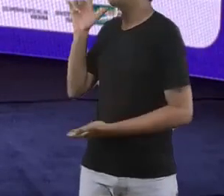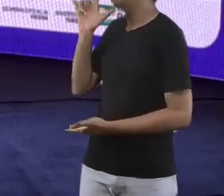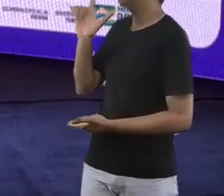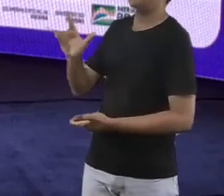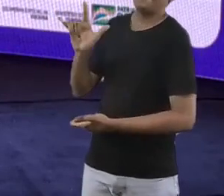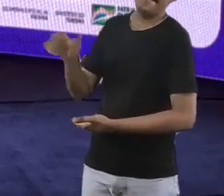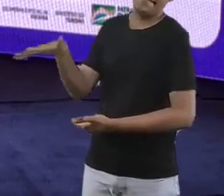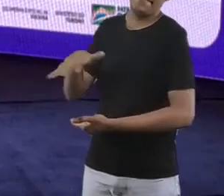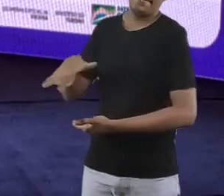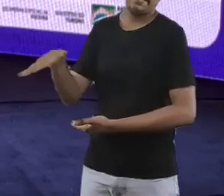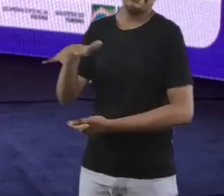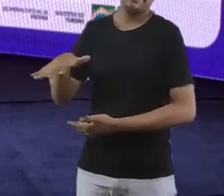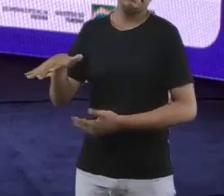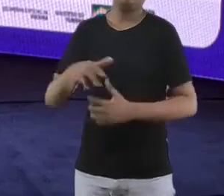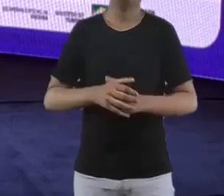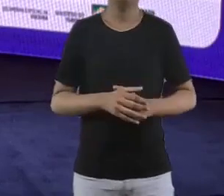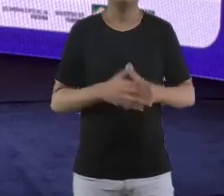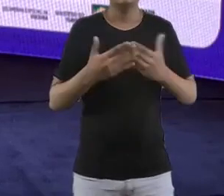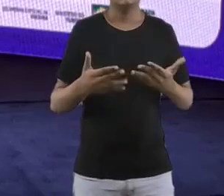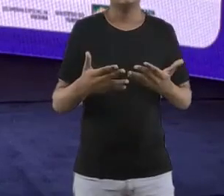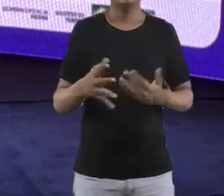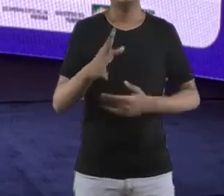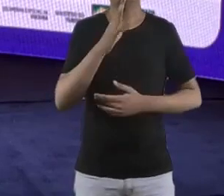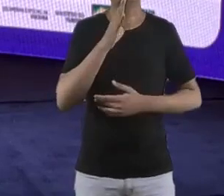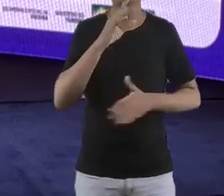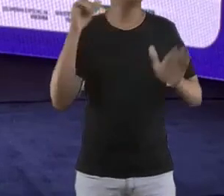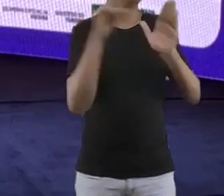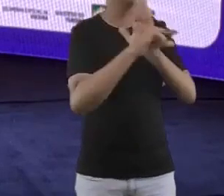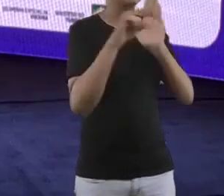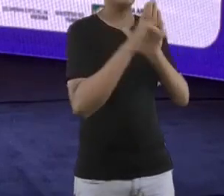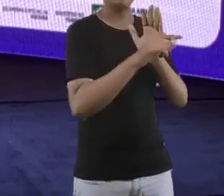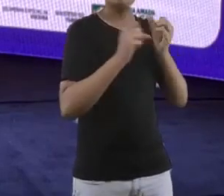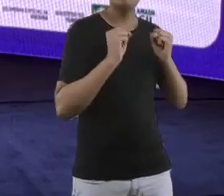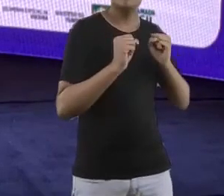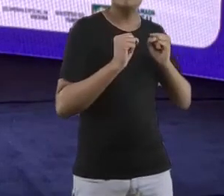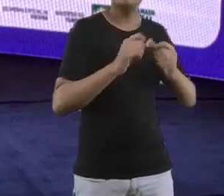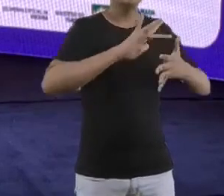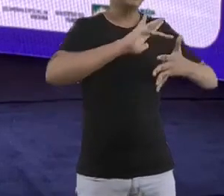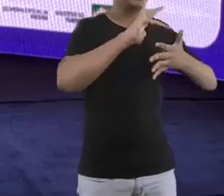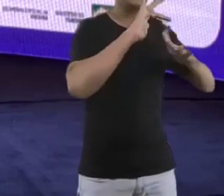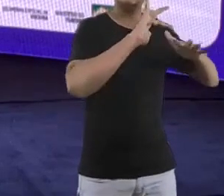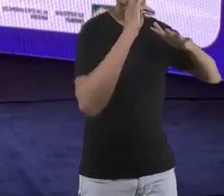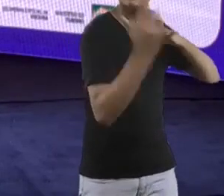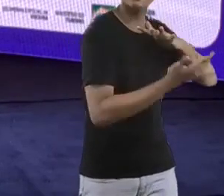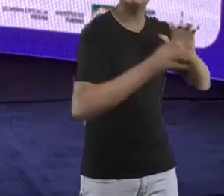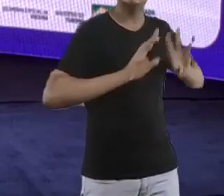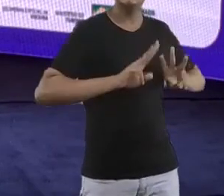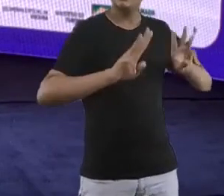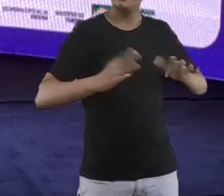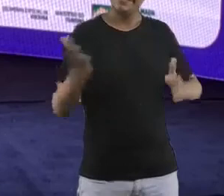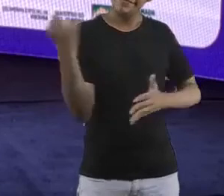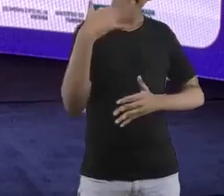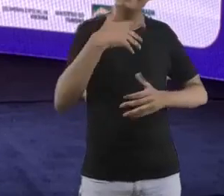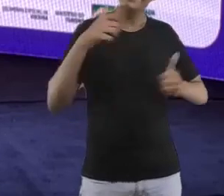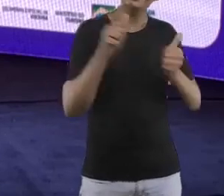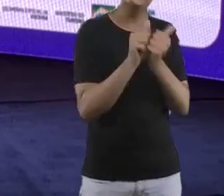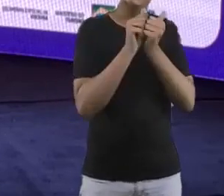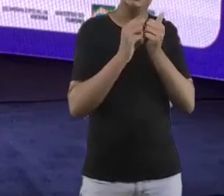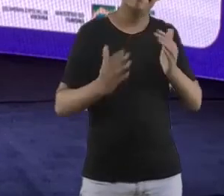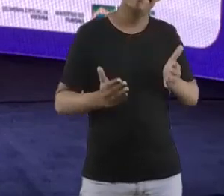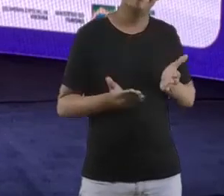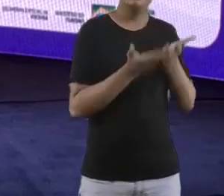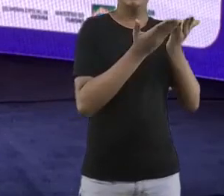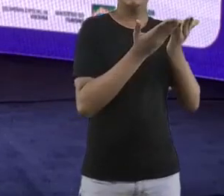por favor, conheçam mais, façam perguntas, procurem a gente. E vambora, vamos crescer. É isso.